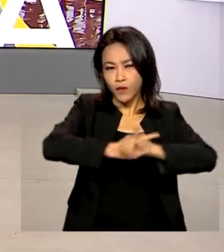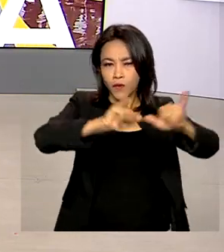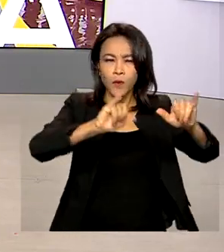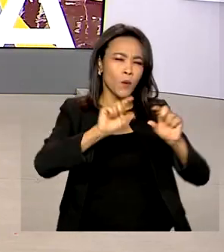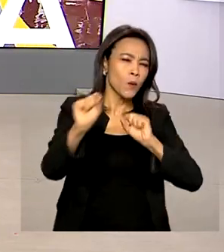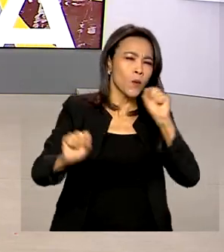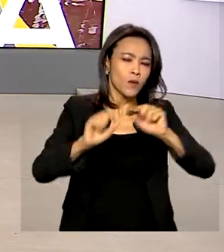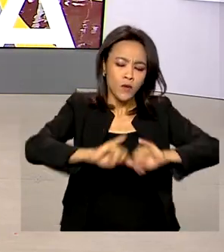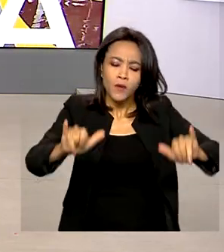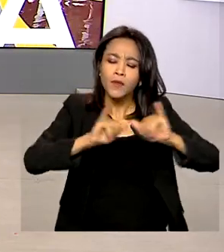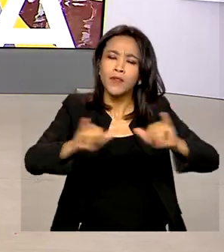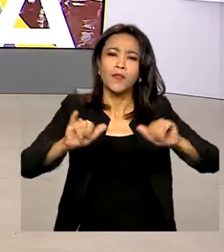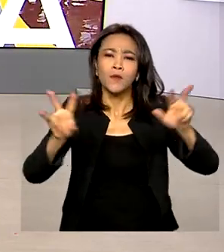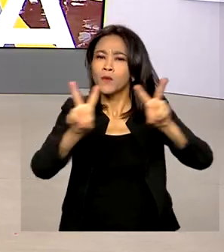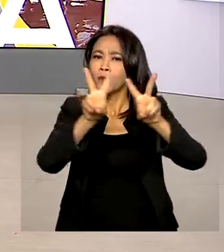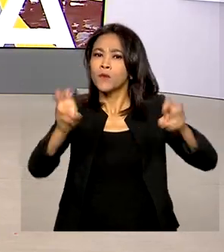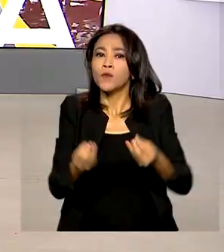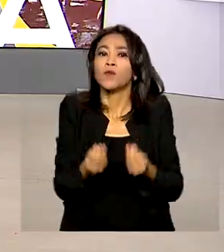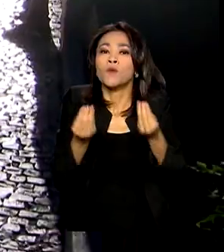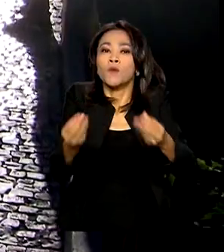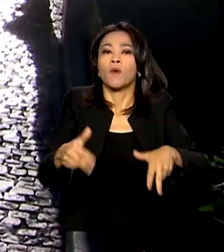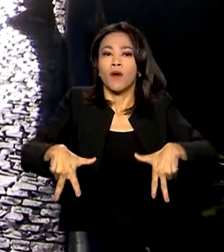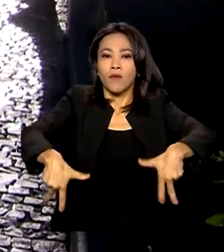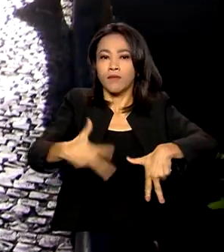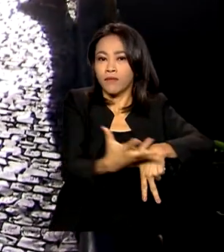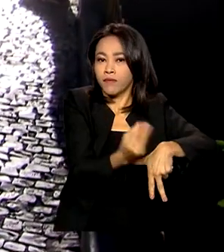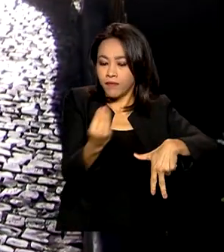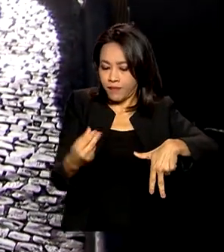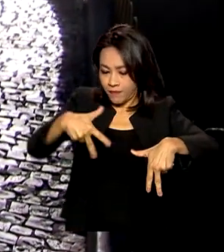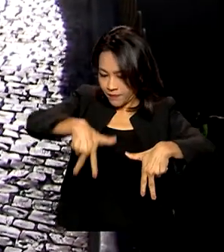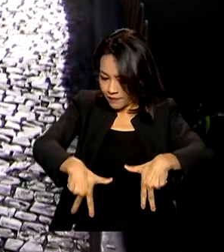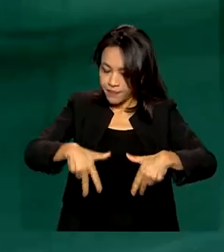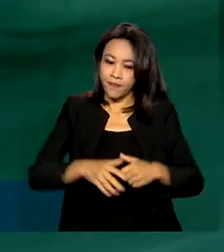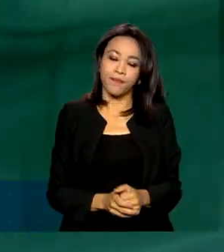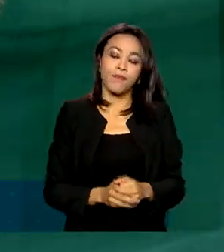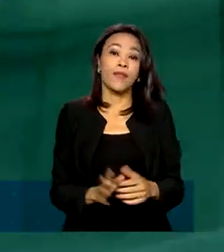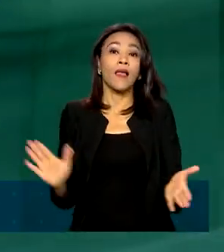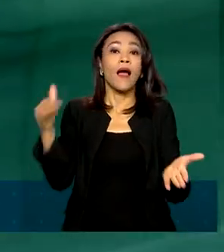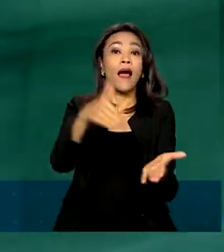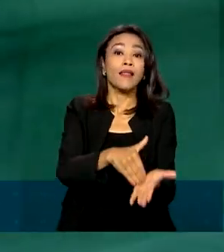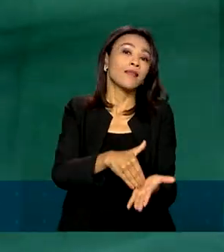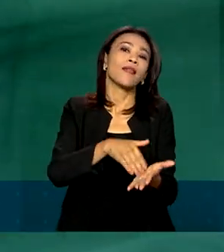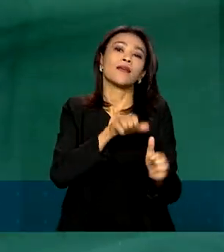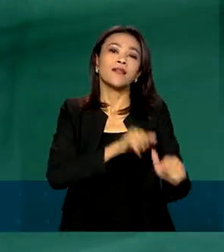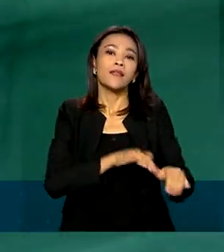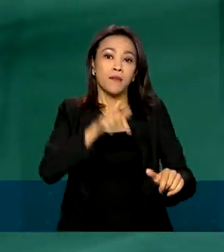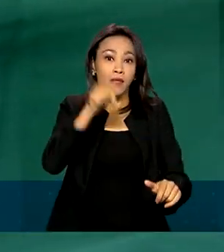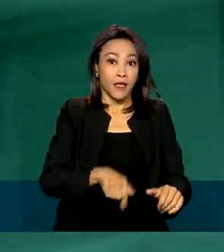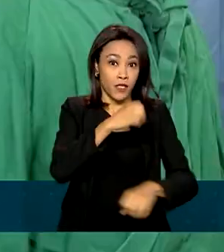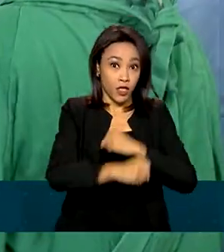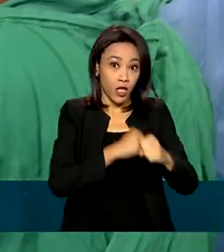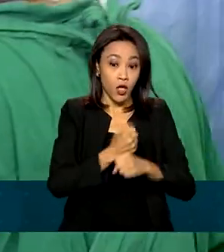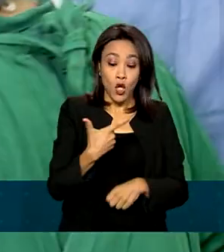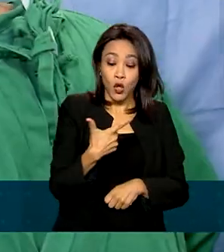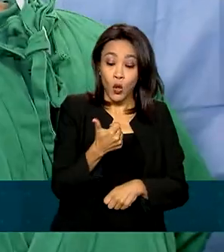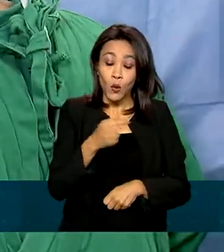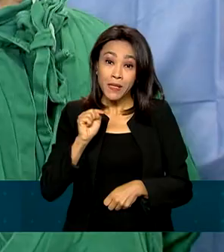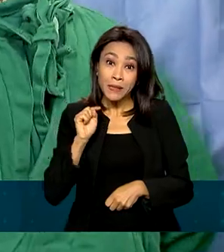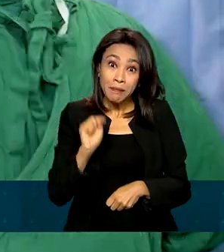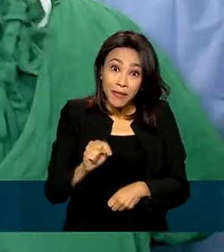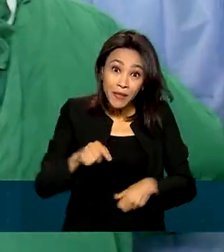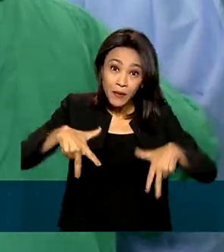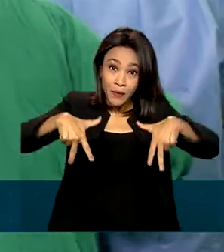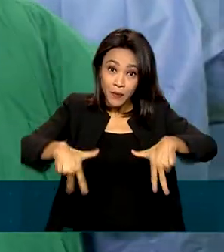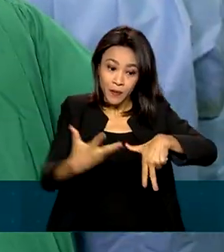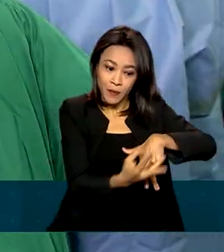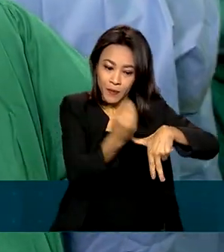de Incentivo à Doação de Órgãos. Até setembro deste ano, cerca de 12 mil transplantes de órgãos e tecidos foram